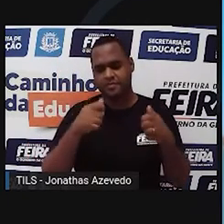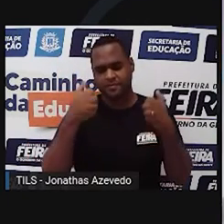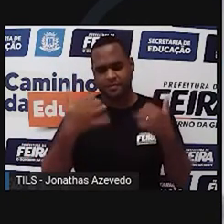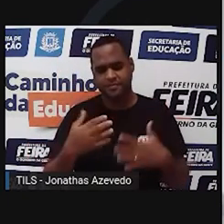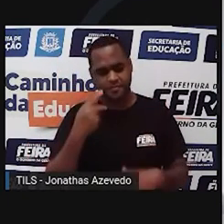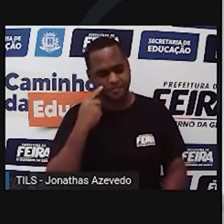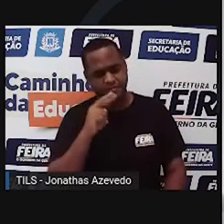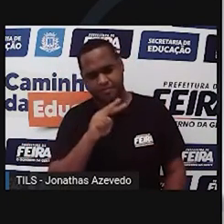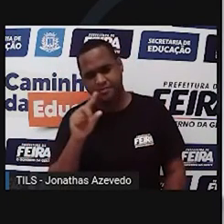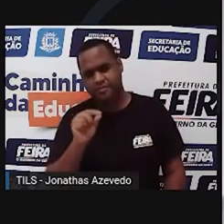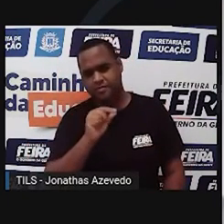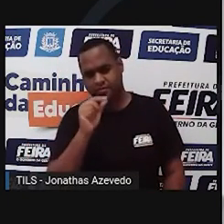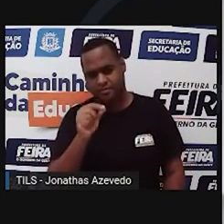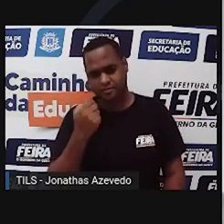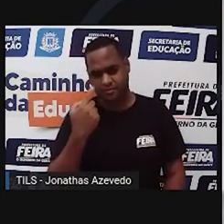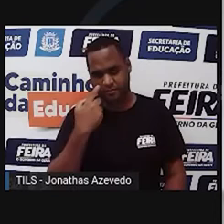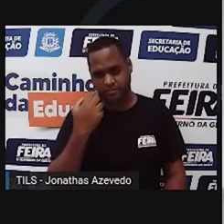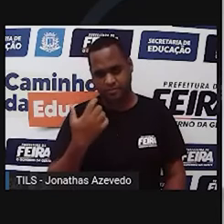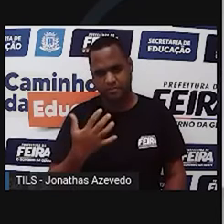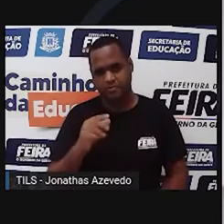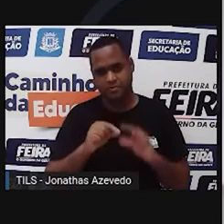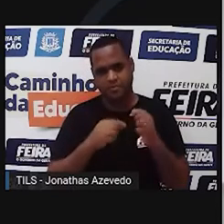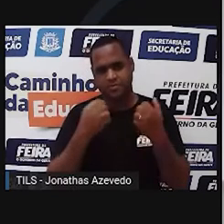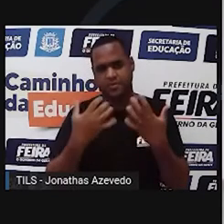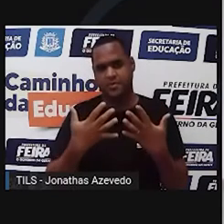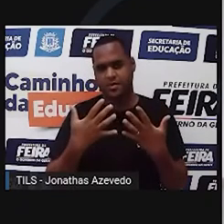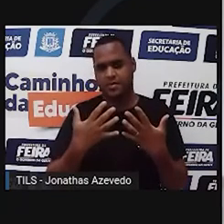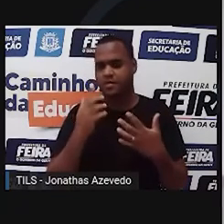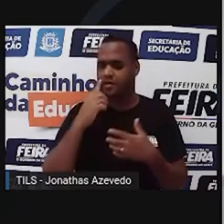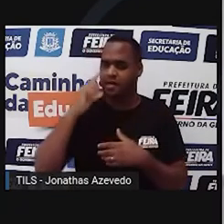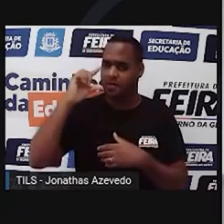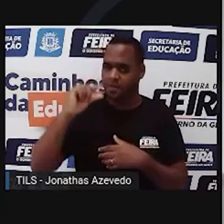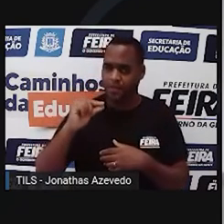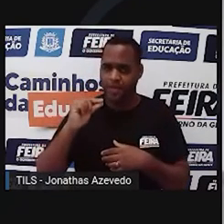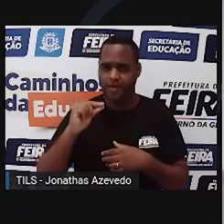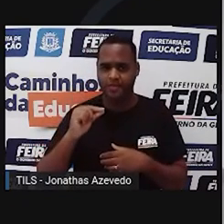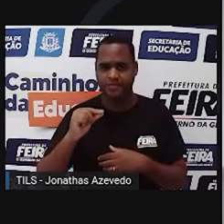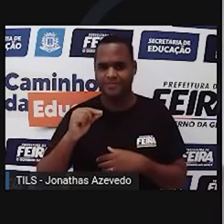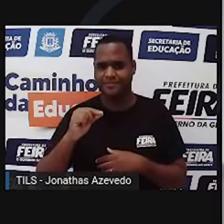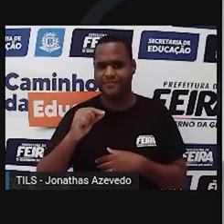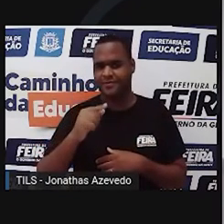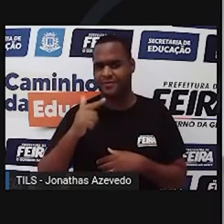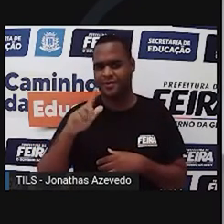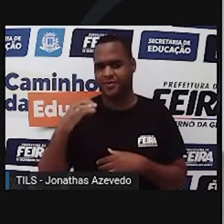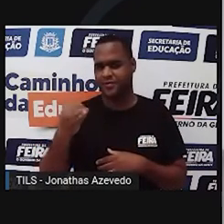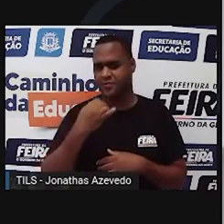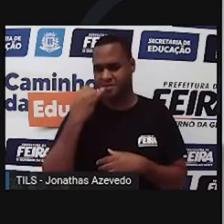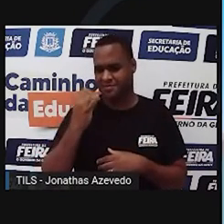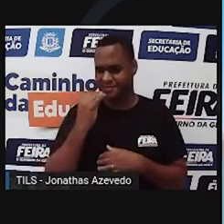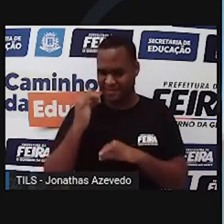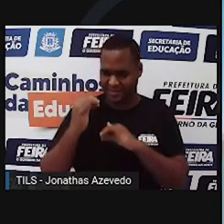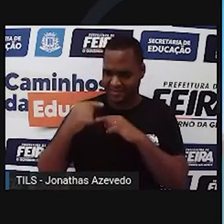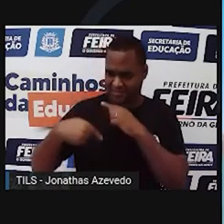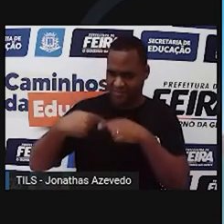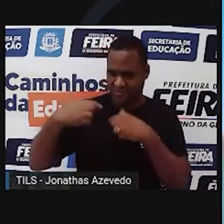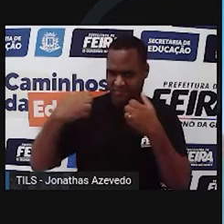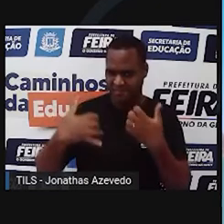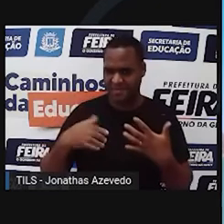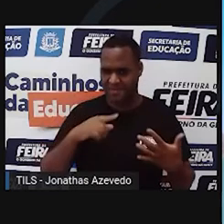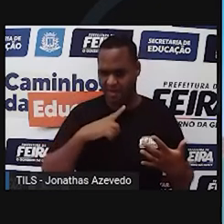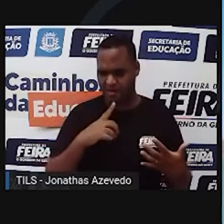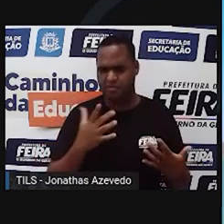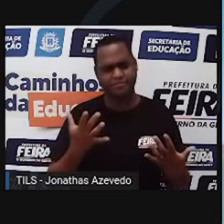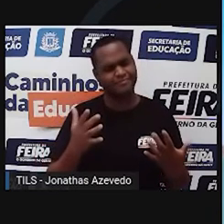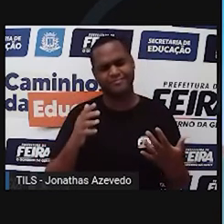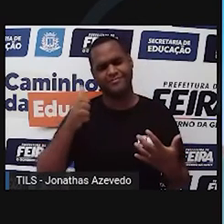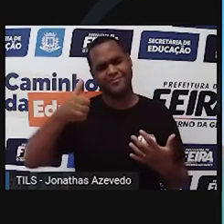fala assim, ah, Vitinho, então o que significa que essa usina aqui é pequena e irrelevante no tocante à produção de energia elétrica? Não, jamais.